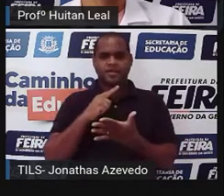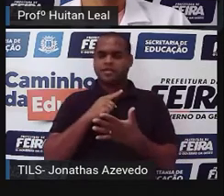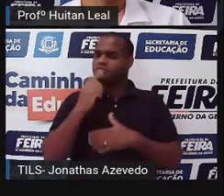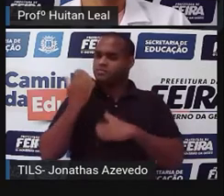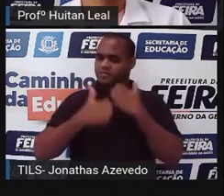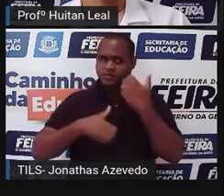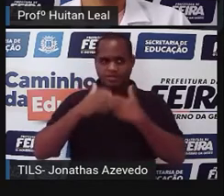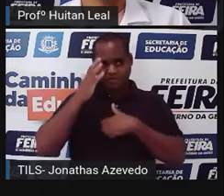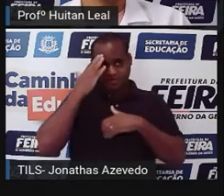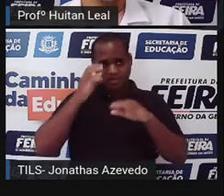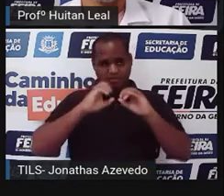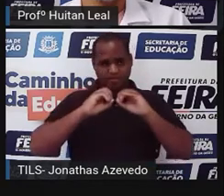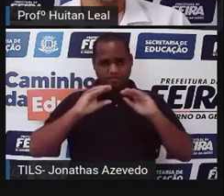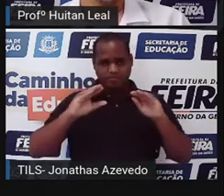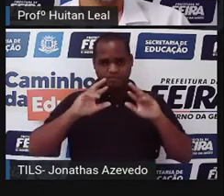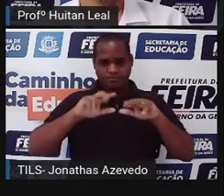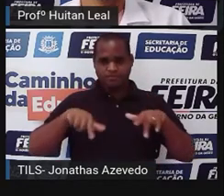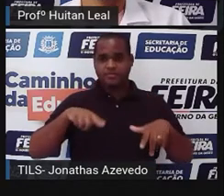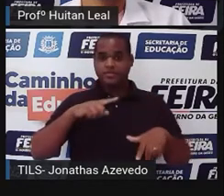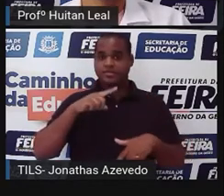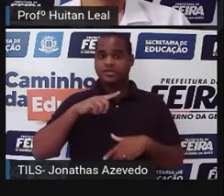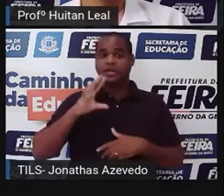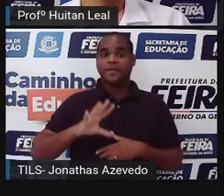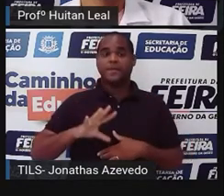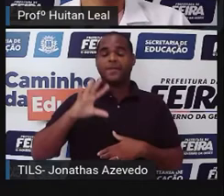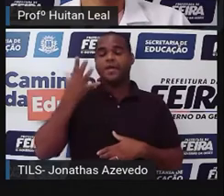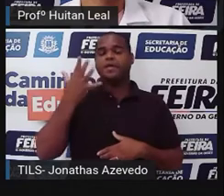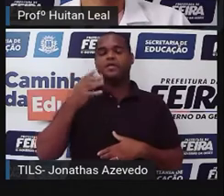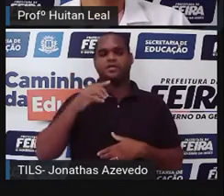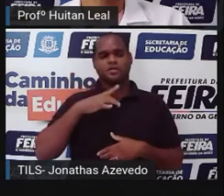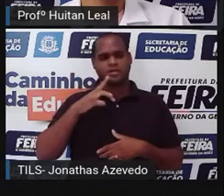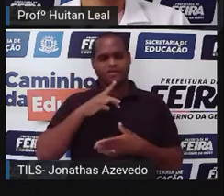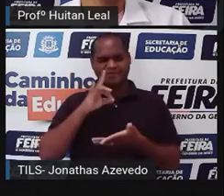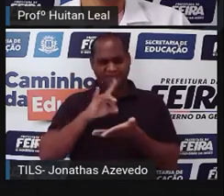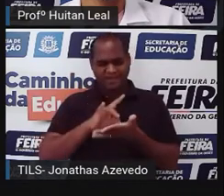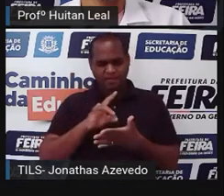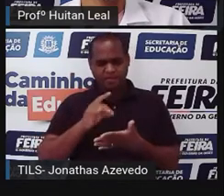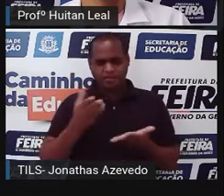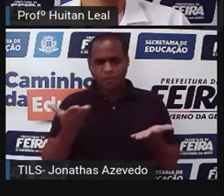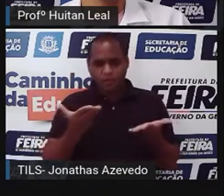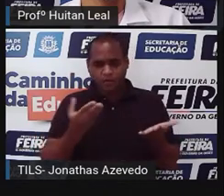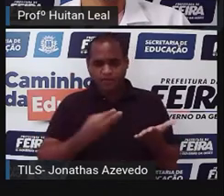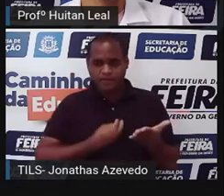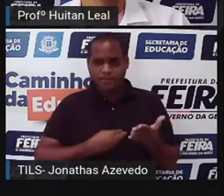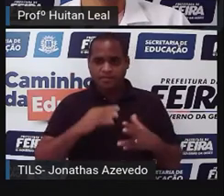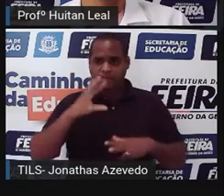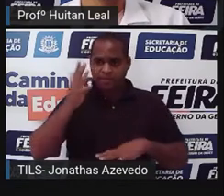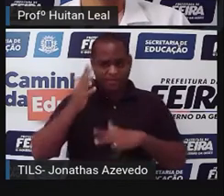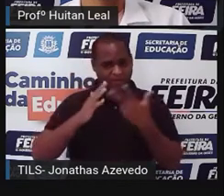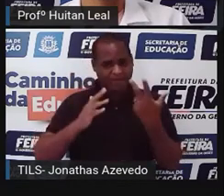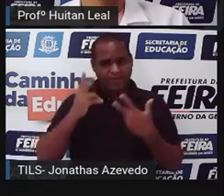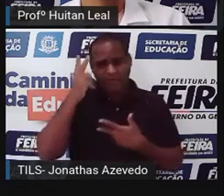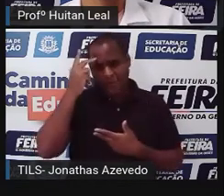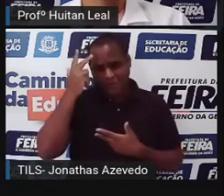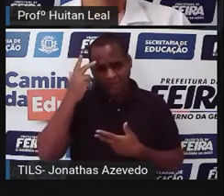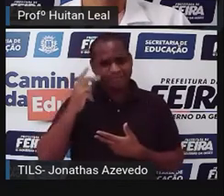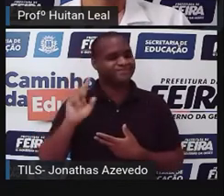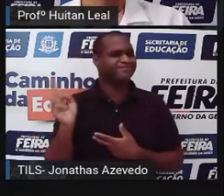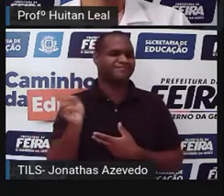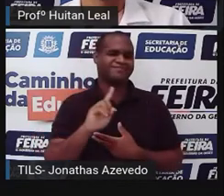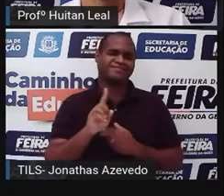sobrenaturais, ou seja, não são comuns na vida real, no nosso mundo. E também,